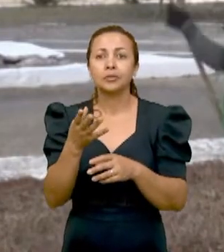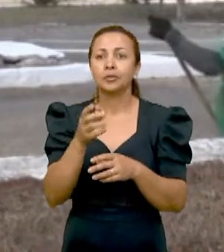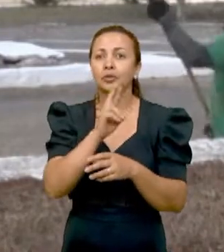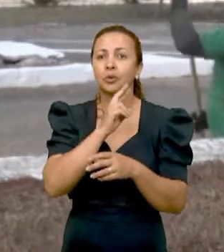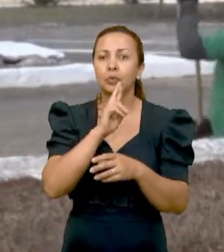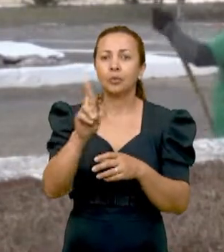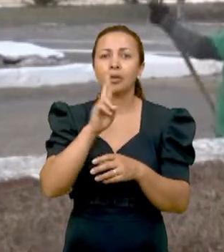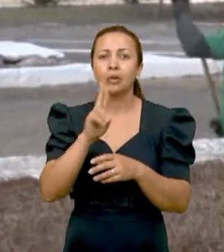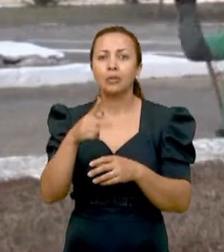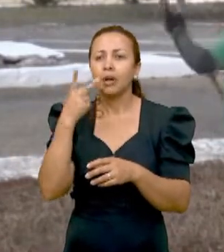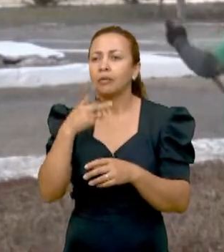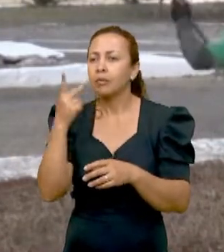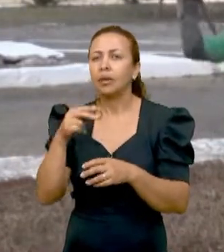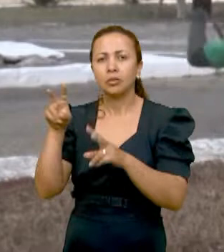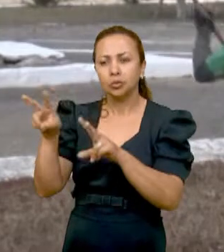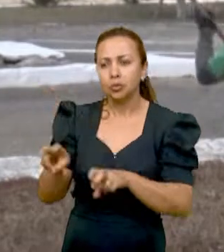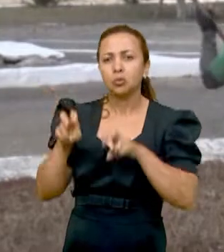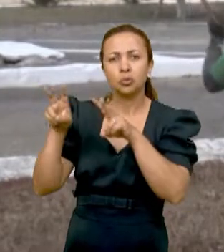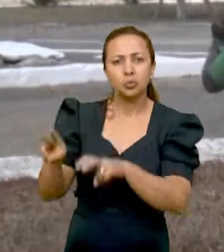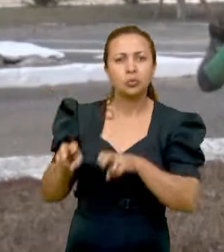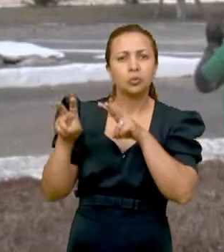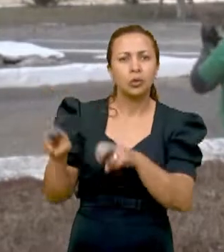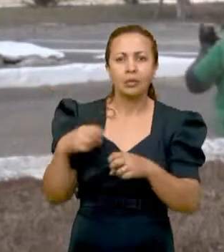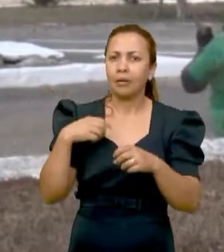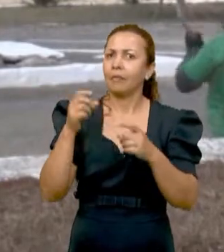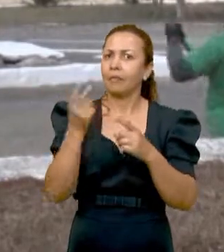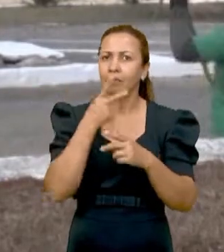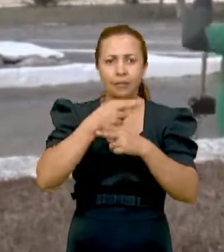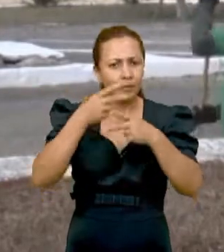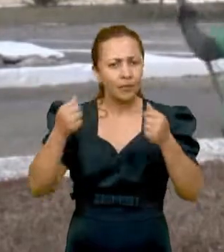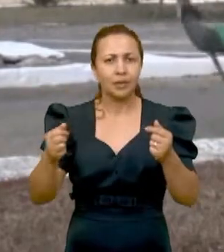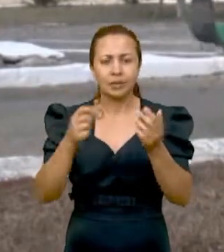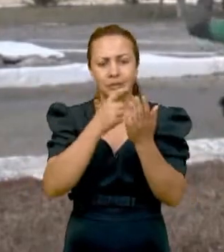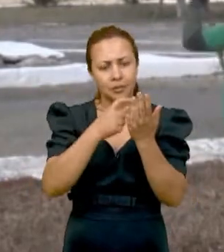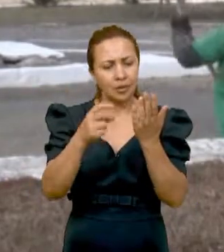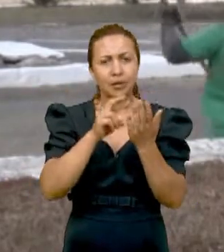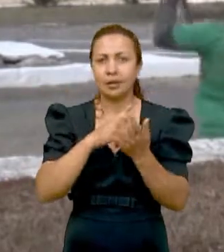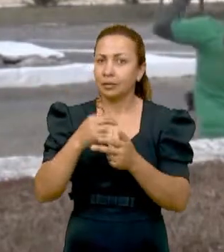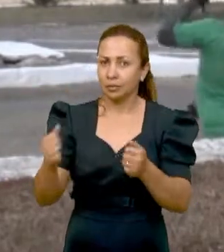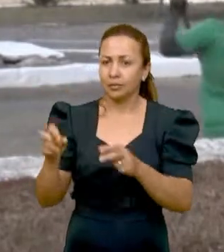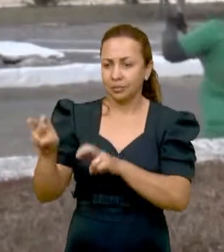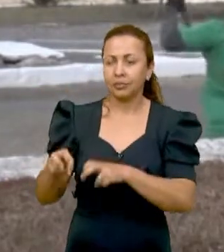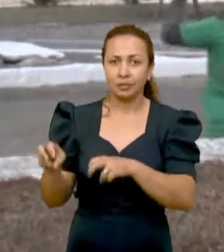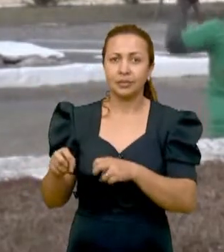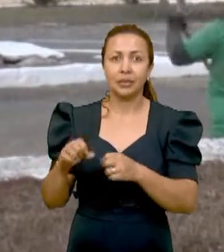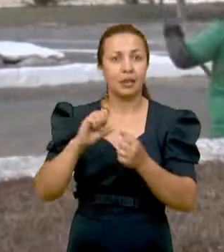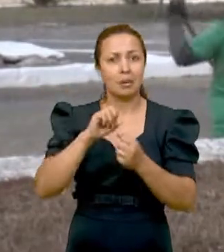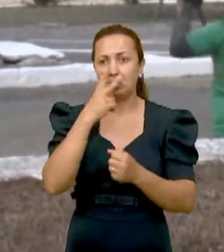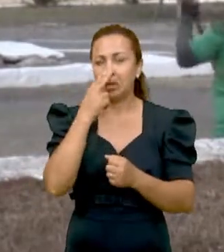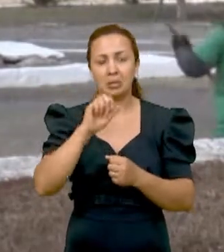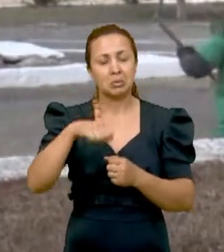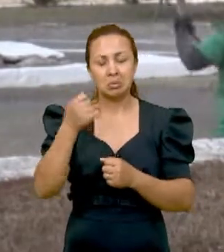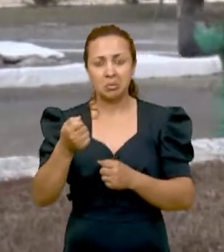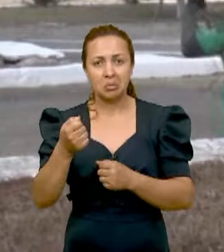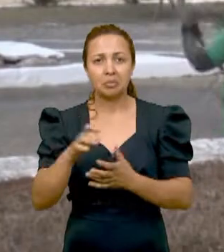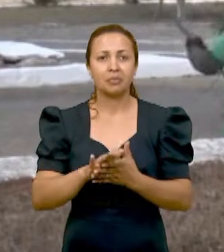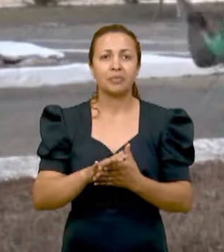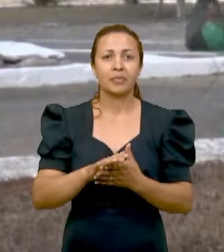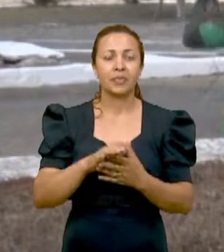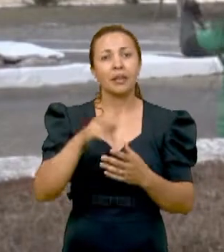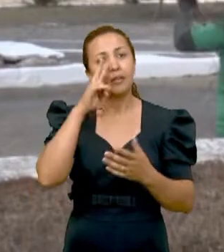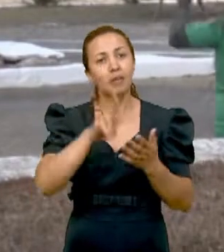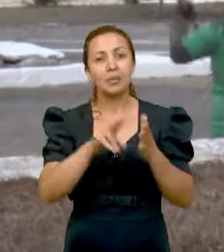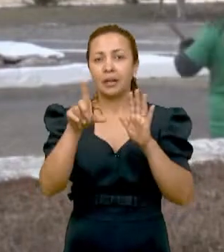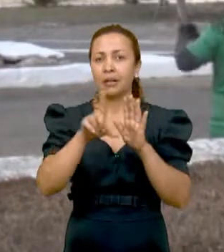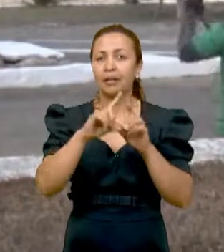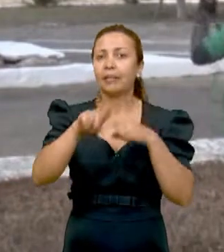né? Nós fomos verificar no Antigo Testamento a quantidade e o tipo de citações sobre